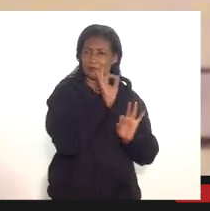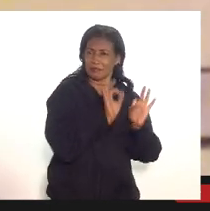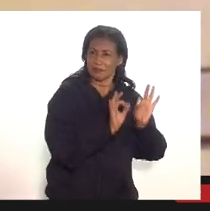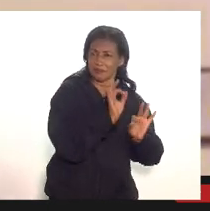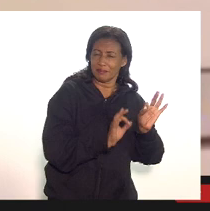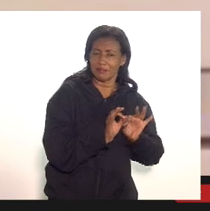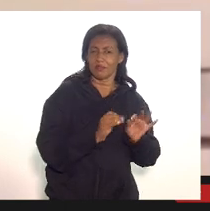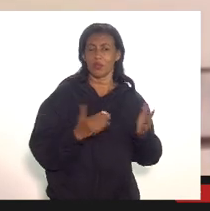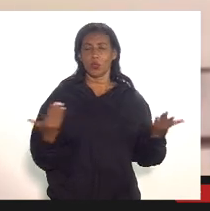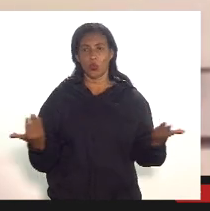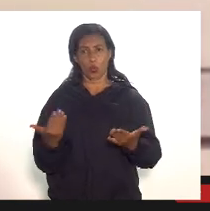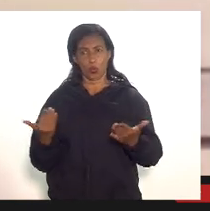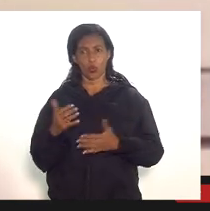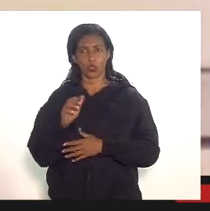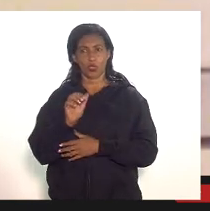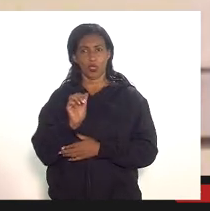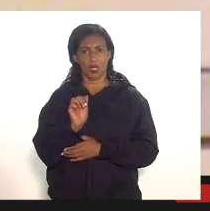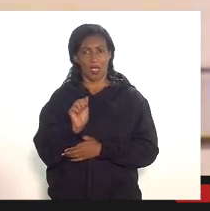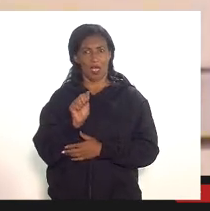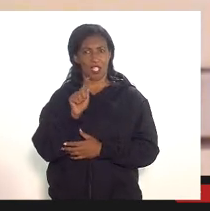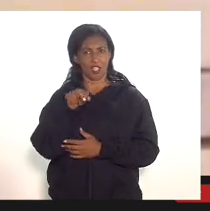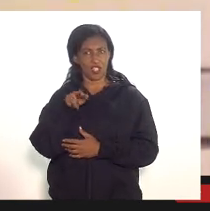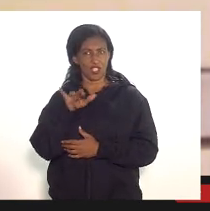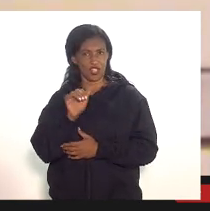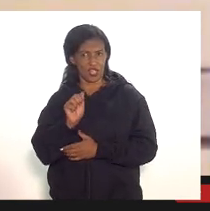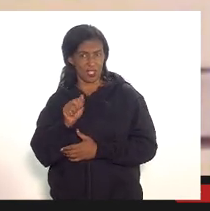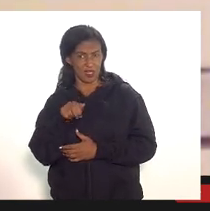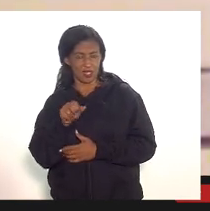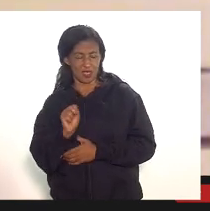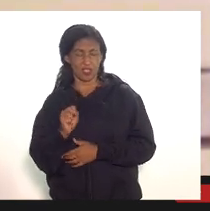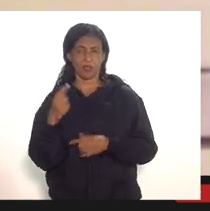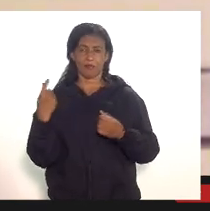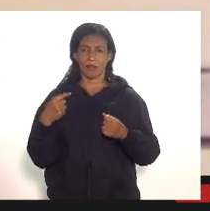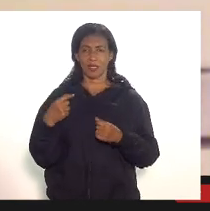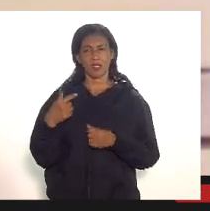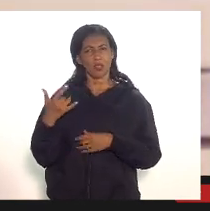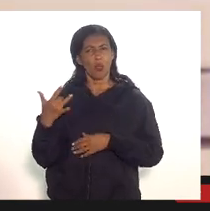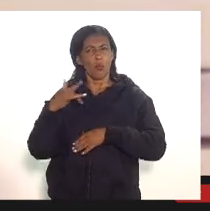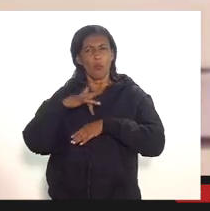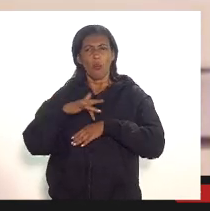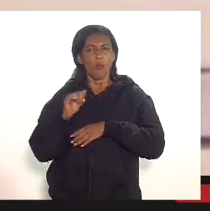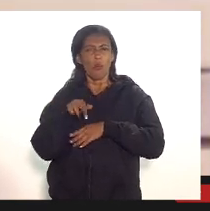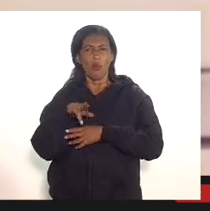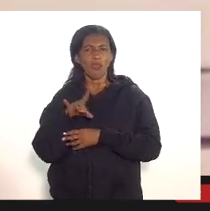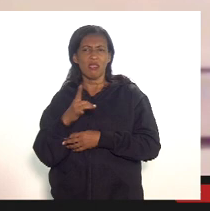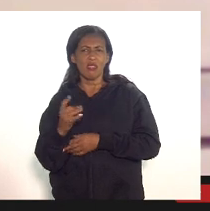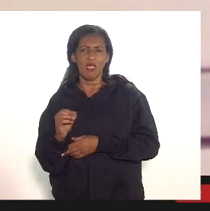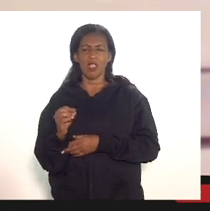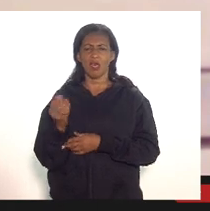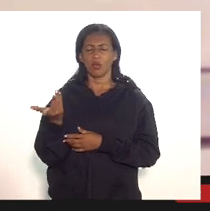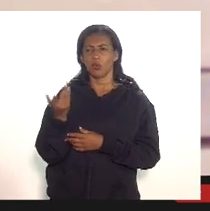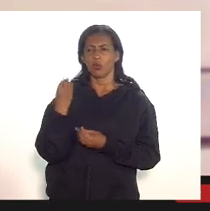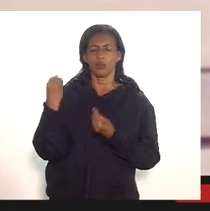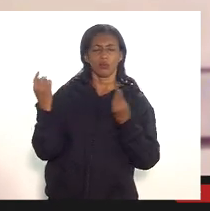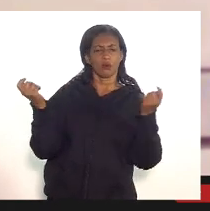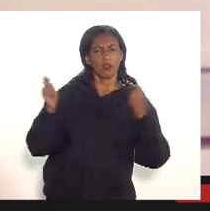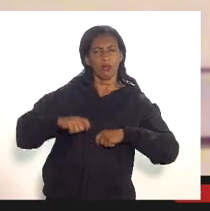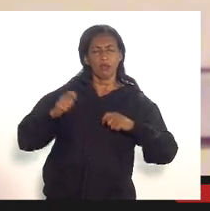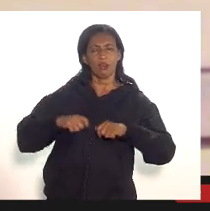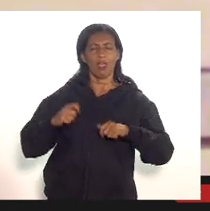as agências reguladoras elas têm instrumentos normativos mais modernos para lidar com as suas regulações com as suas